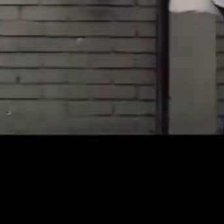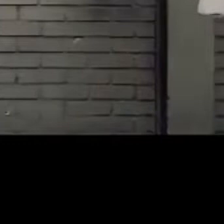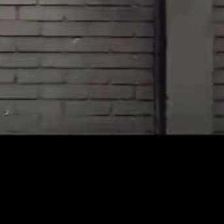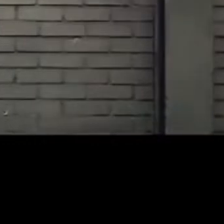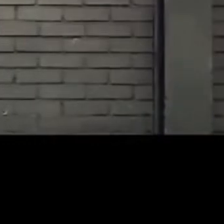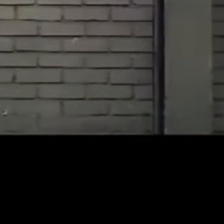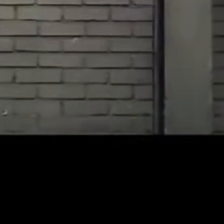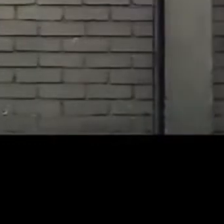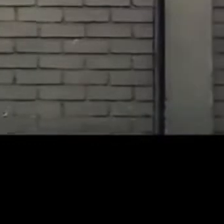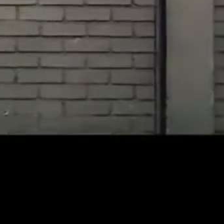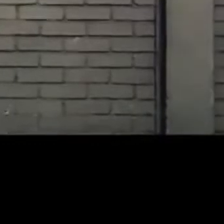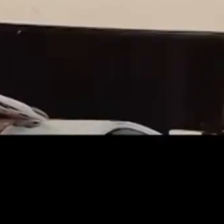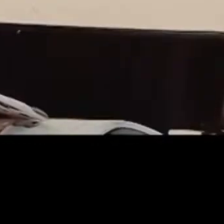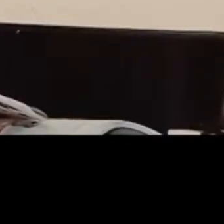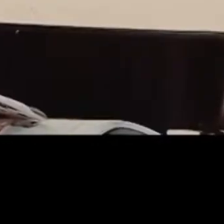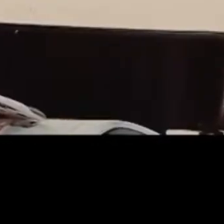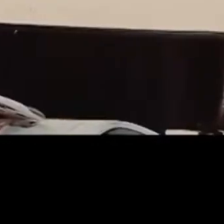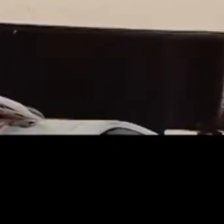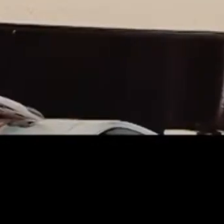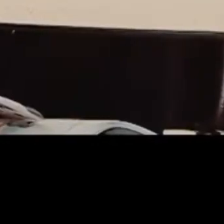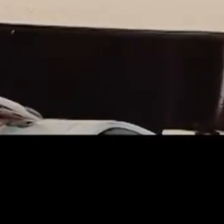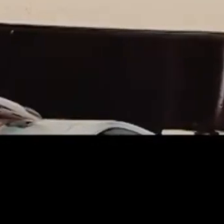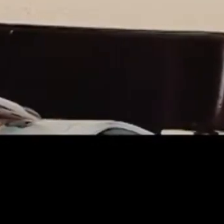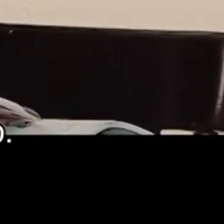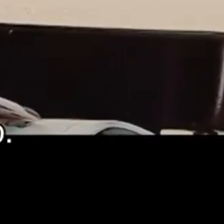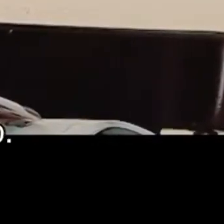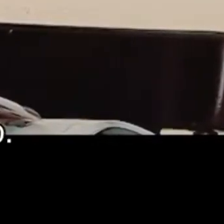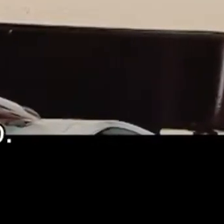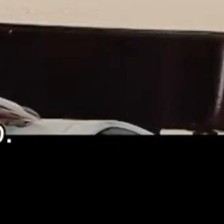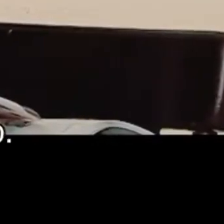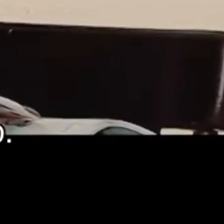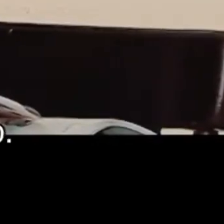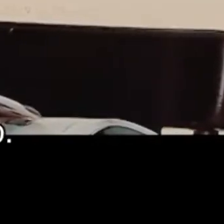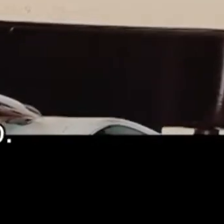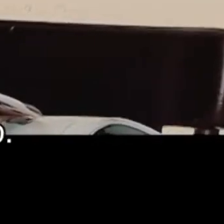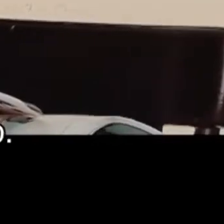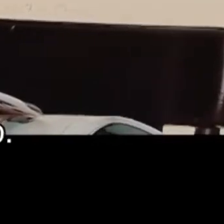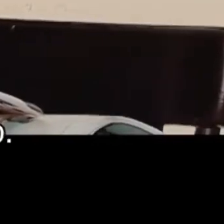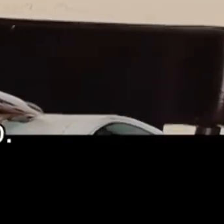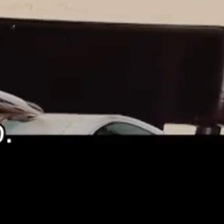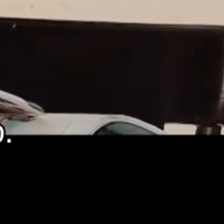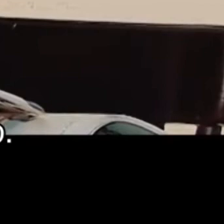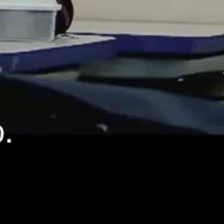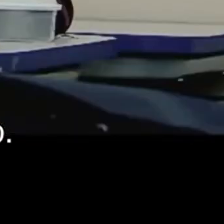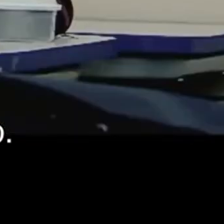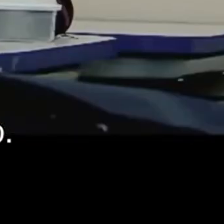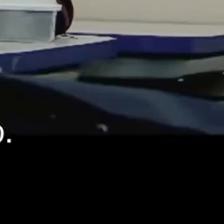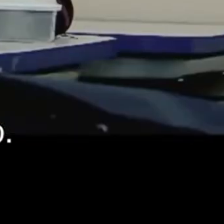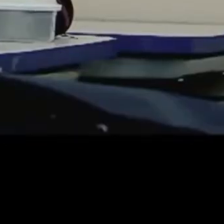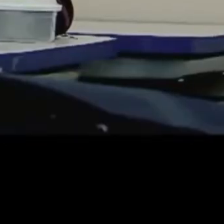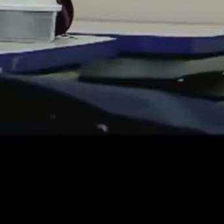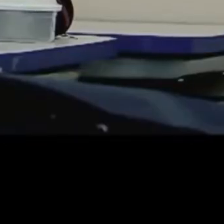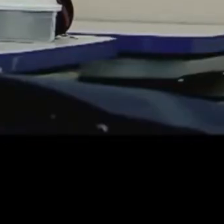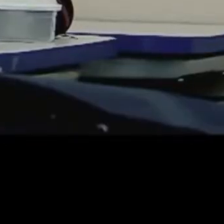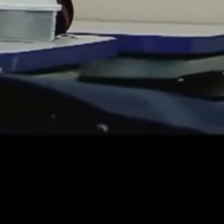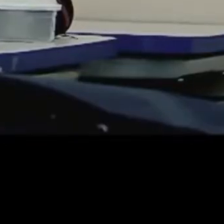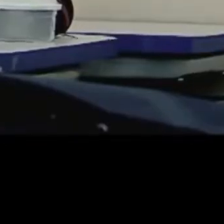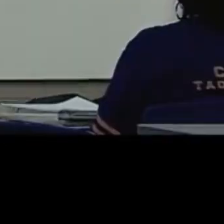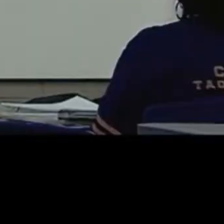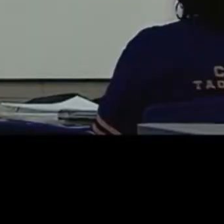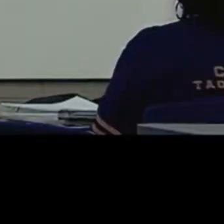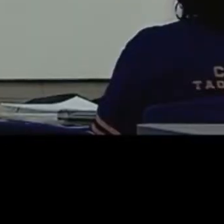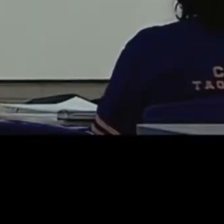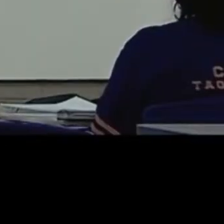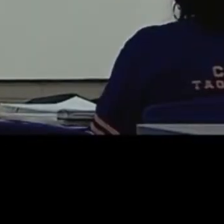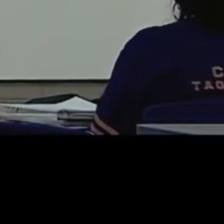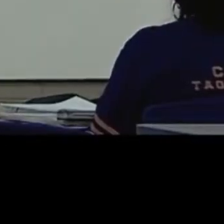Você pega uma receita, um papel de farmácia ou de cocão à venda, não dá conta de ler aquilo. O preço de